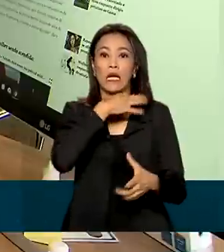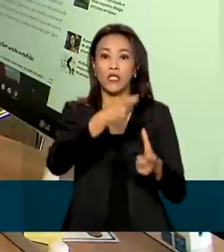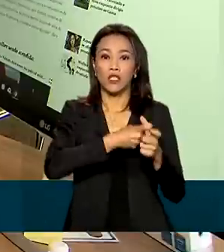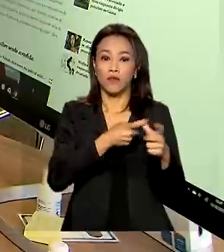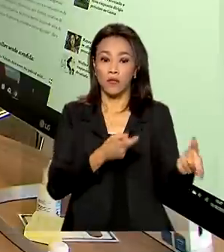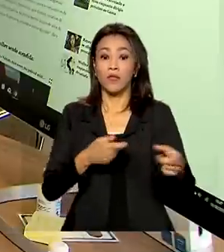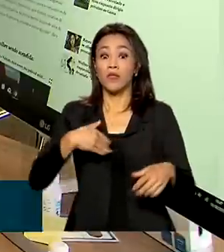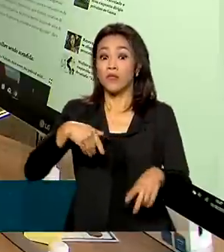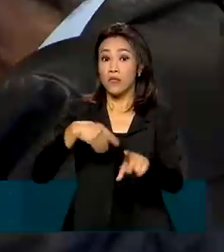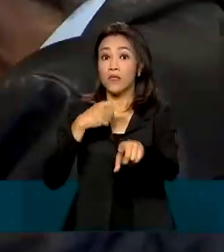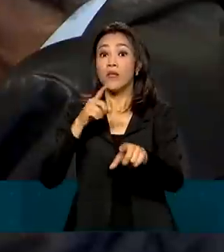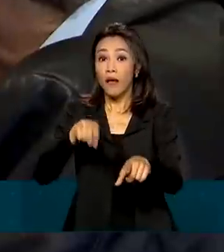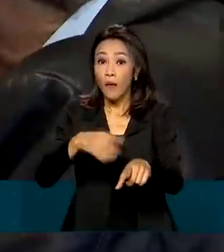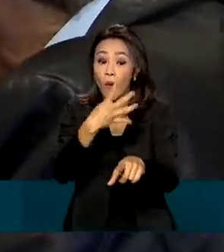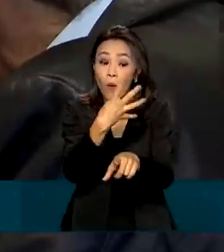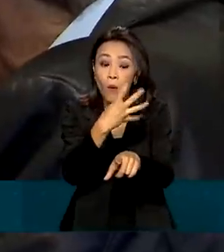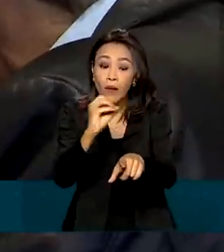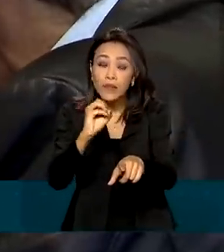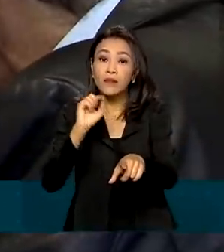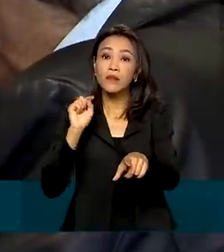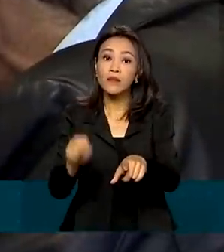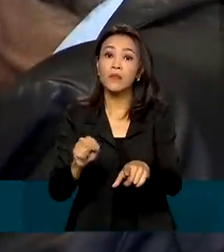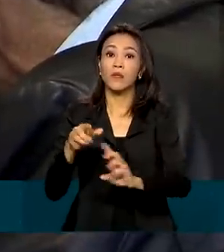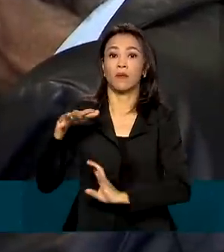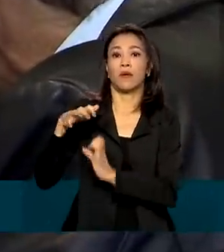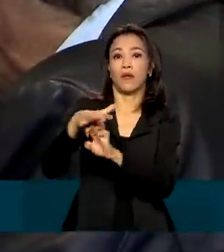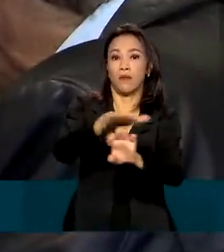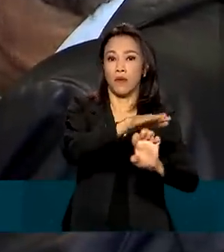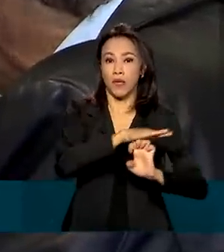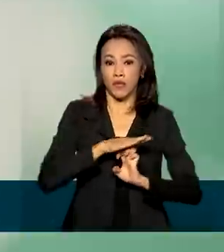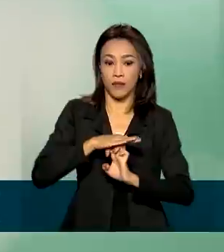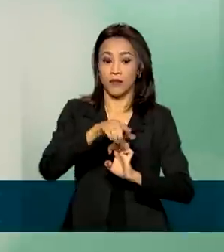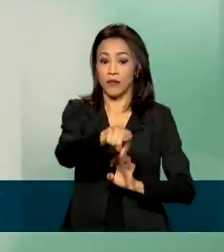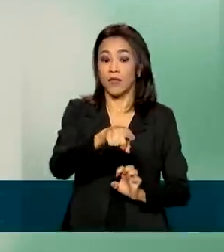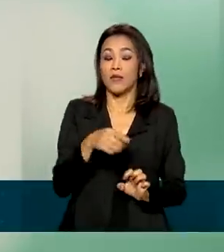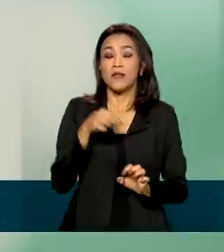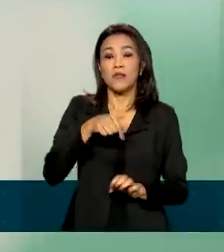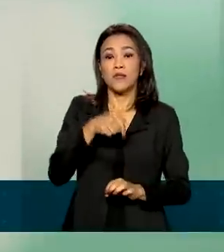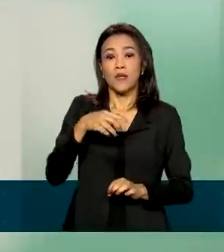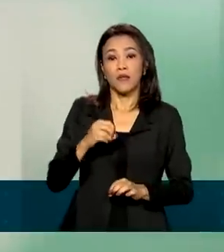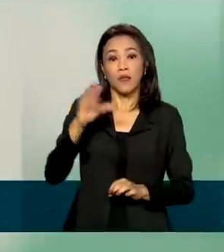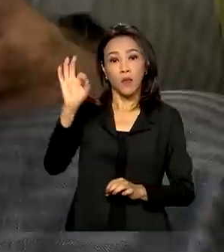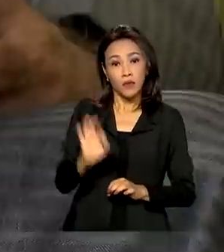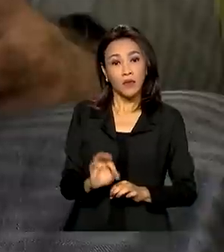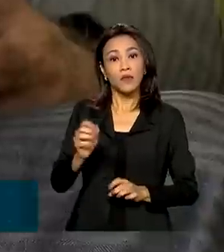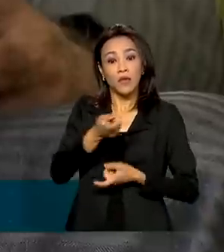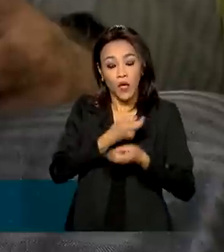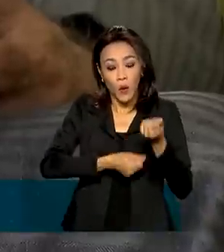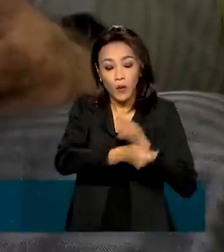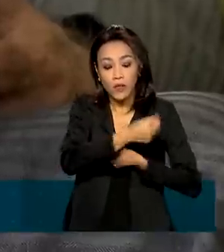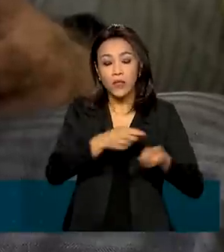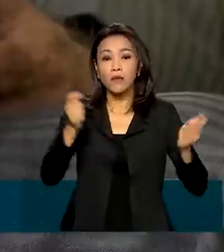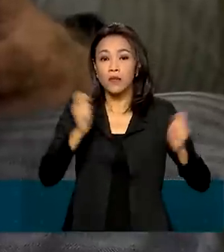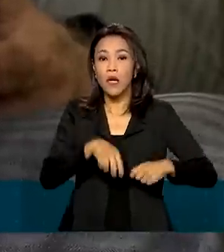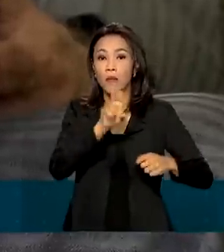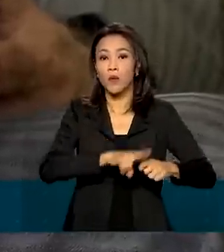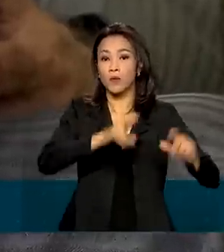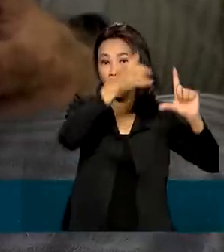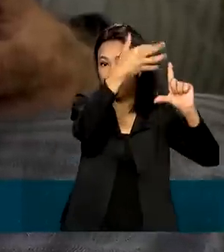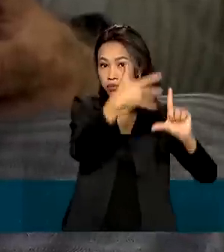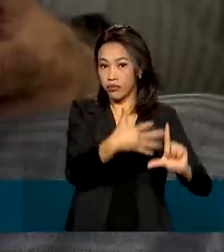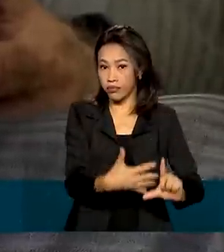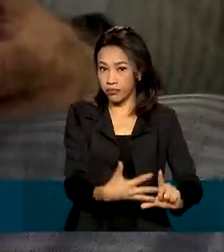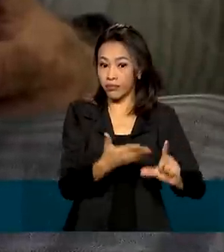empresas nesta situação. Segundo a Caixa, 70% das renegociações poderão ser feitas por meio de canais digitais,